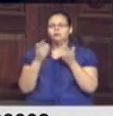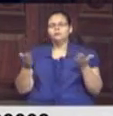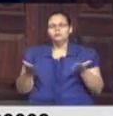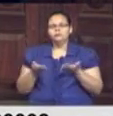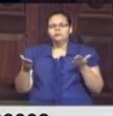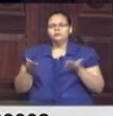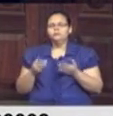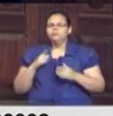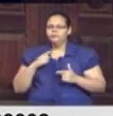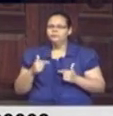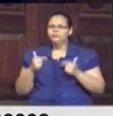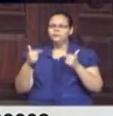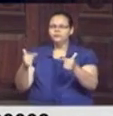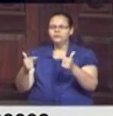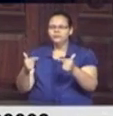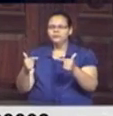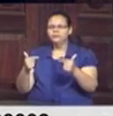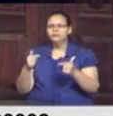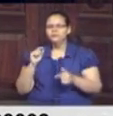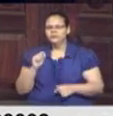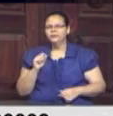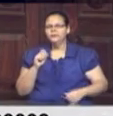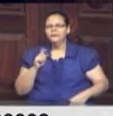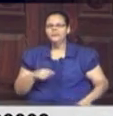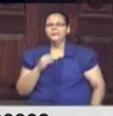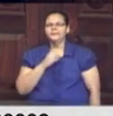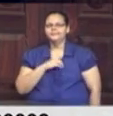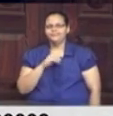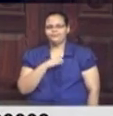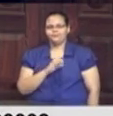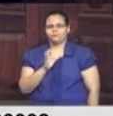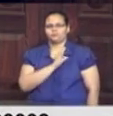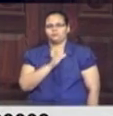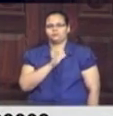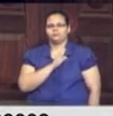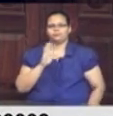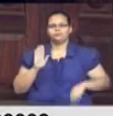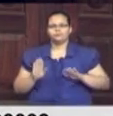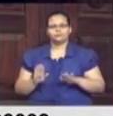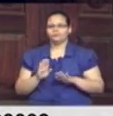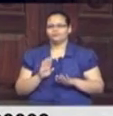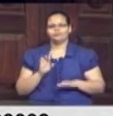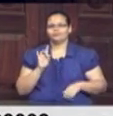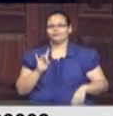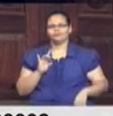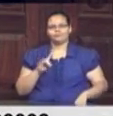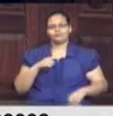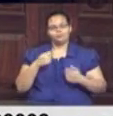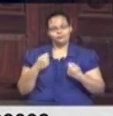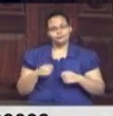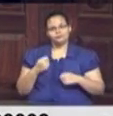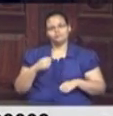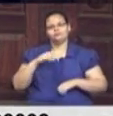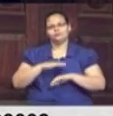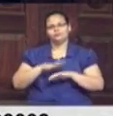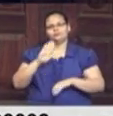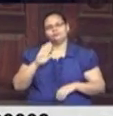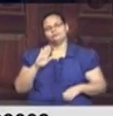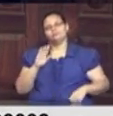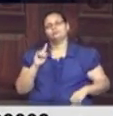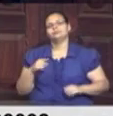hoje houve um avanço no que tange à questão dos supersalários. Mas isso não é suficiente, e passa muito mais pelo